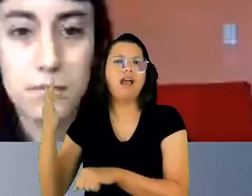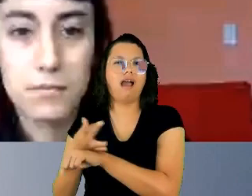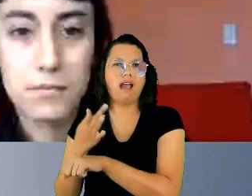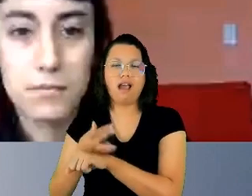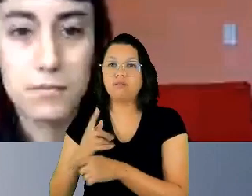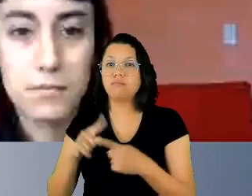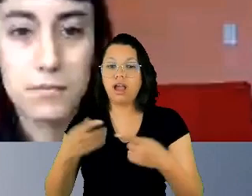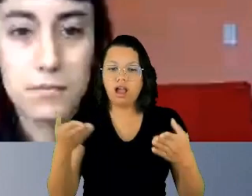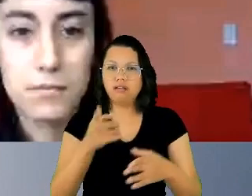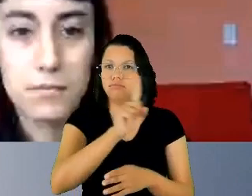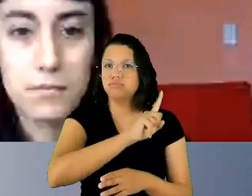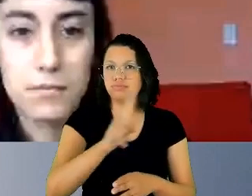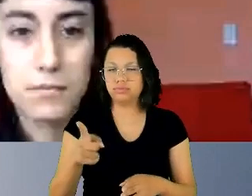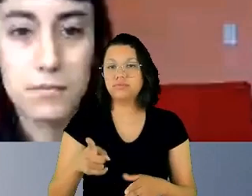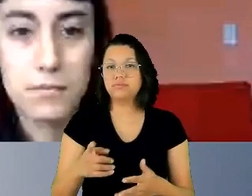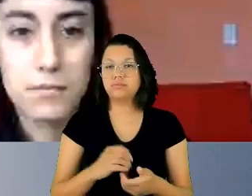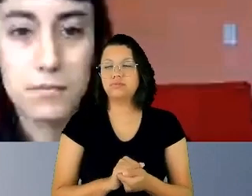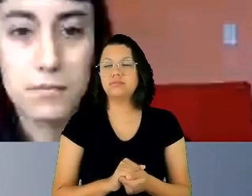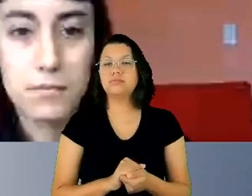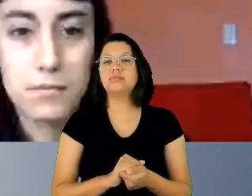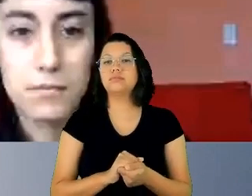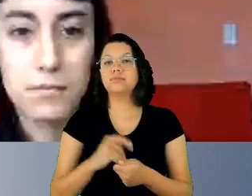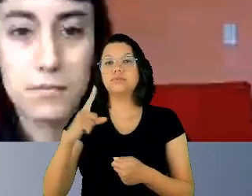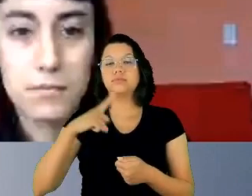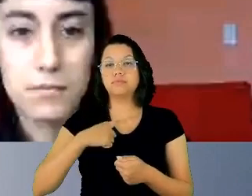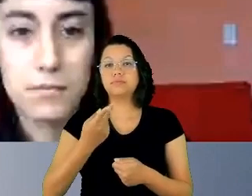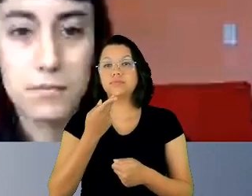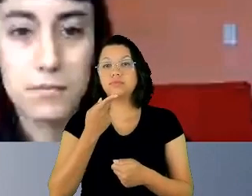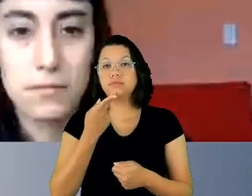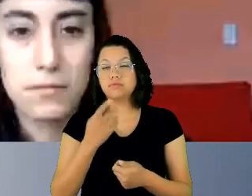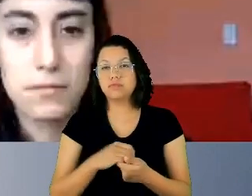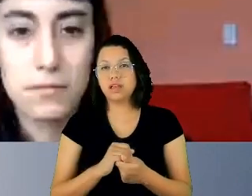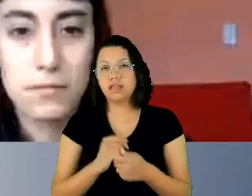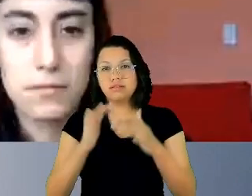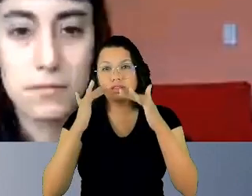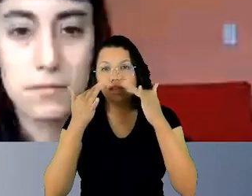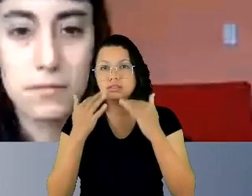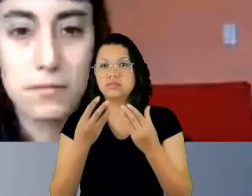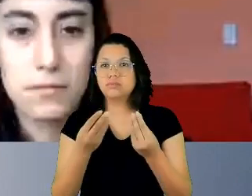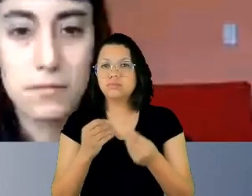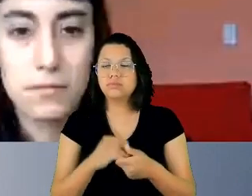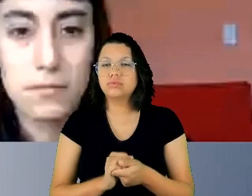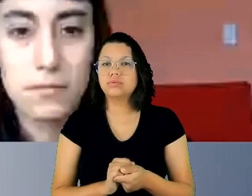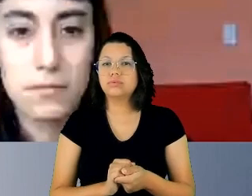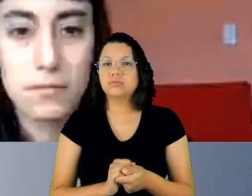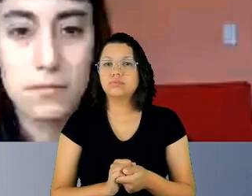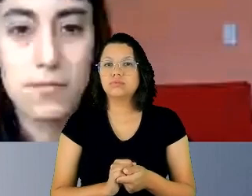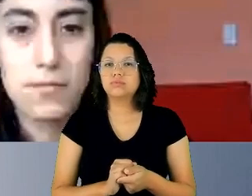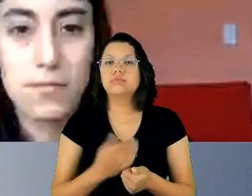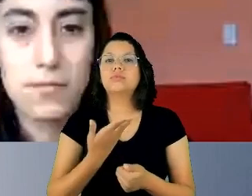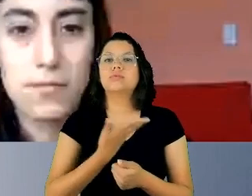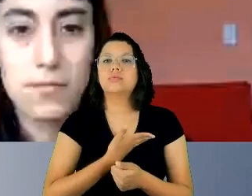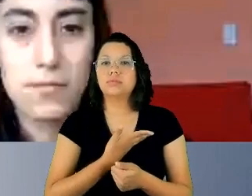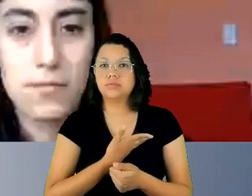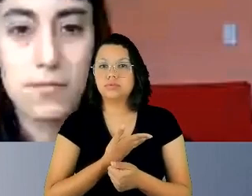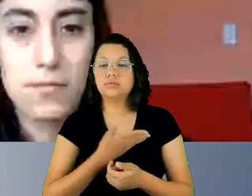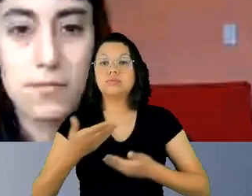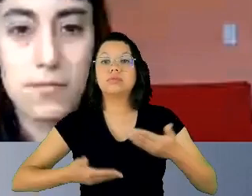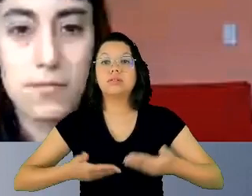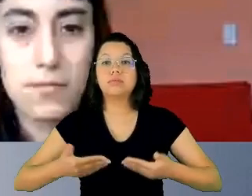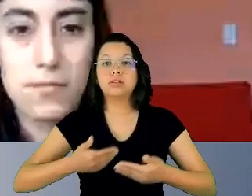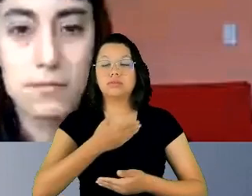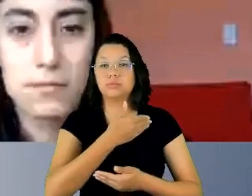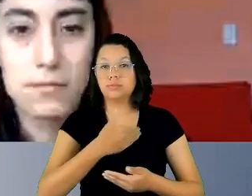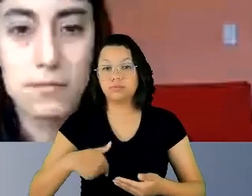A propósito disso, nós tivemos também uma fala muito interessante de um nosso colaborador, que eu